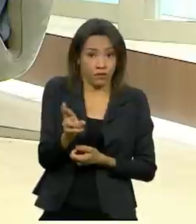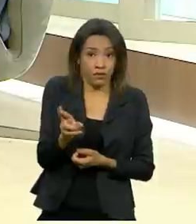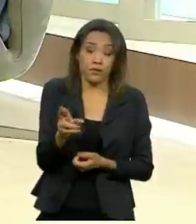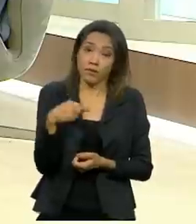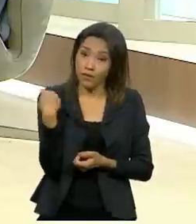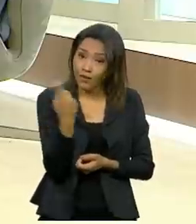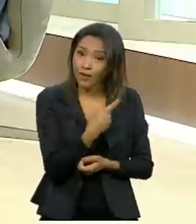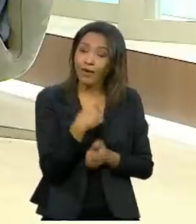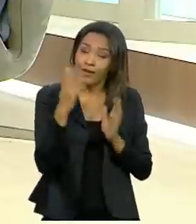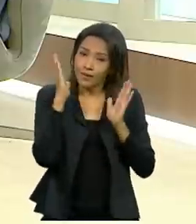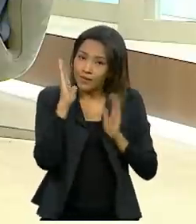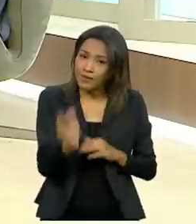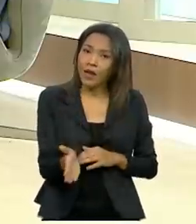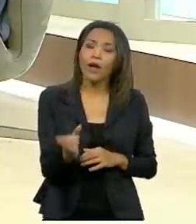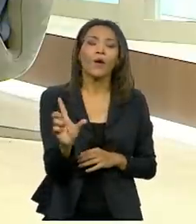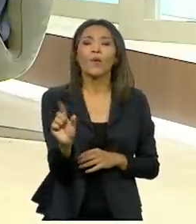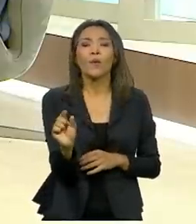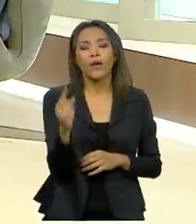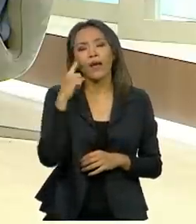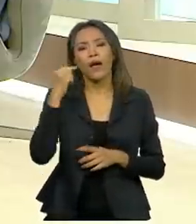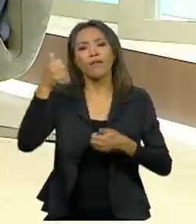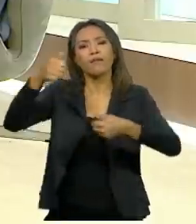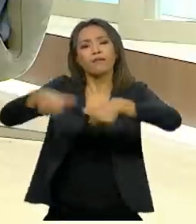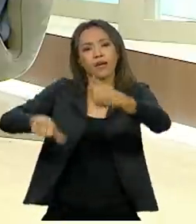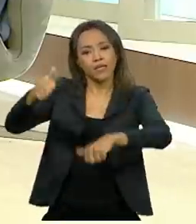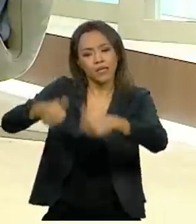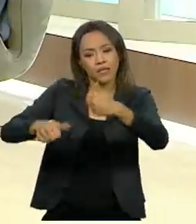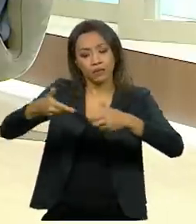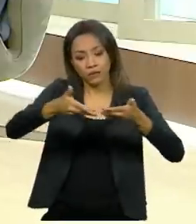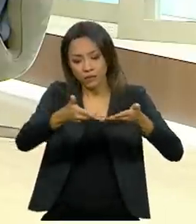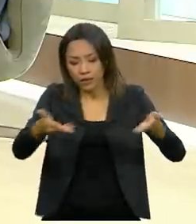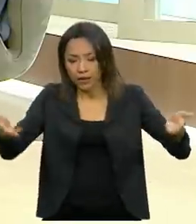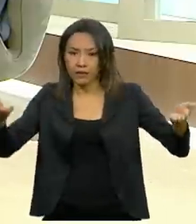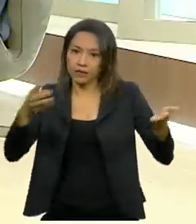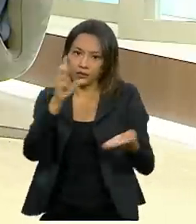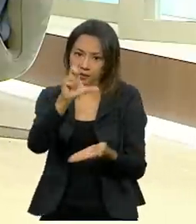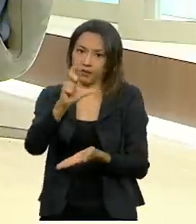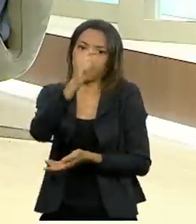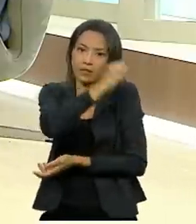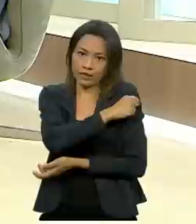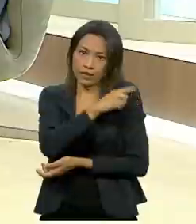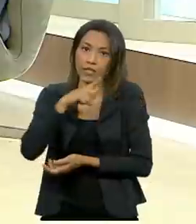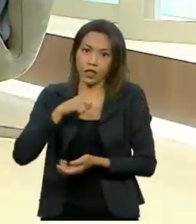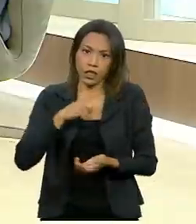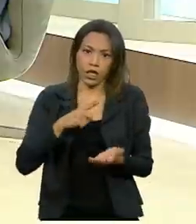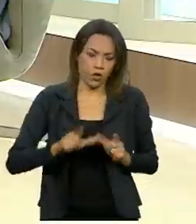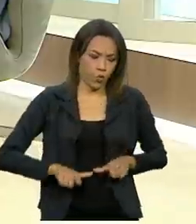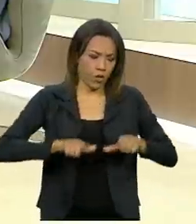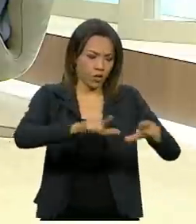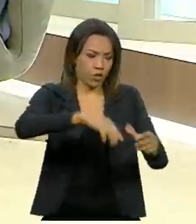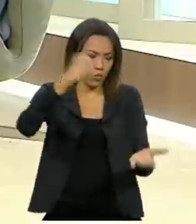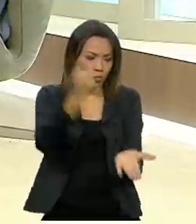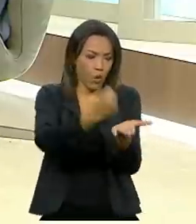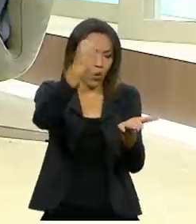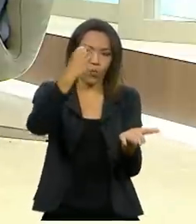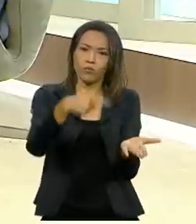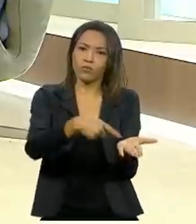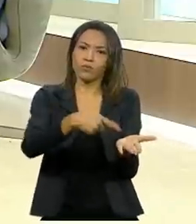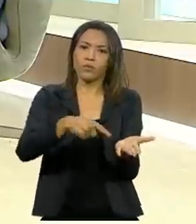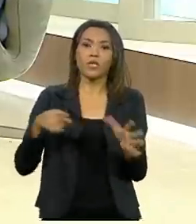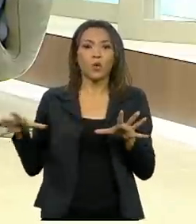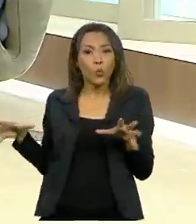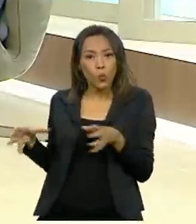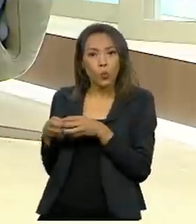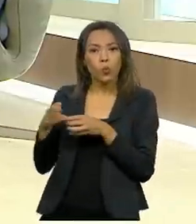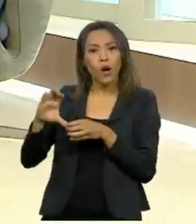já submetemos à avaliação das vacinas, que tem registro definitivo, à Colitec, Comissão